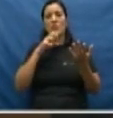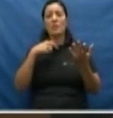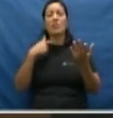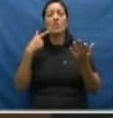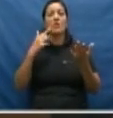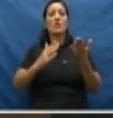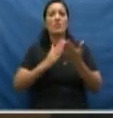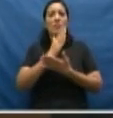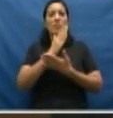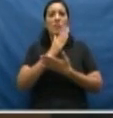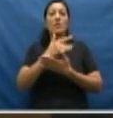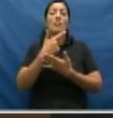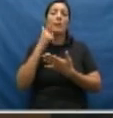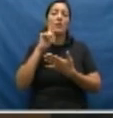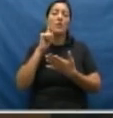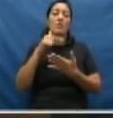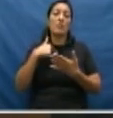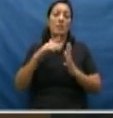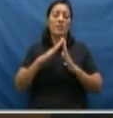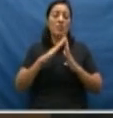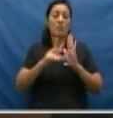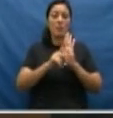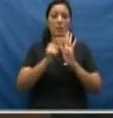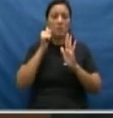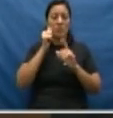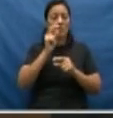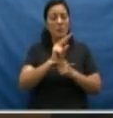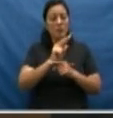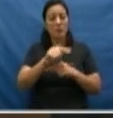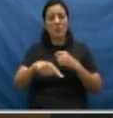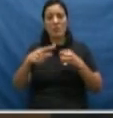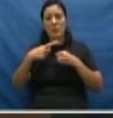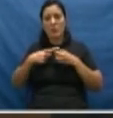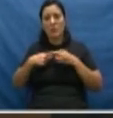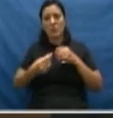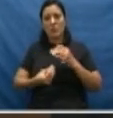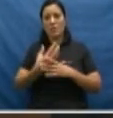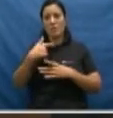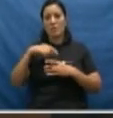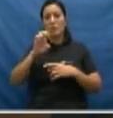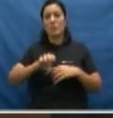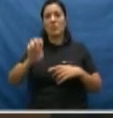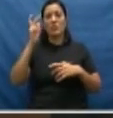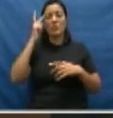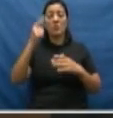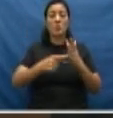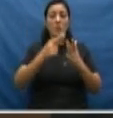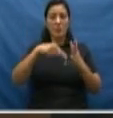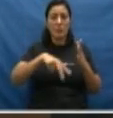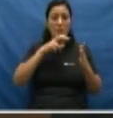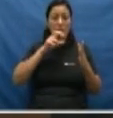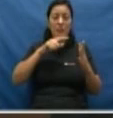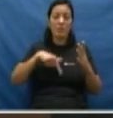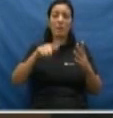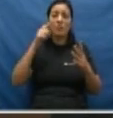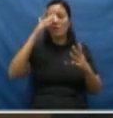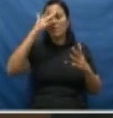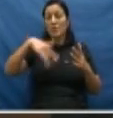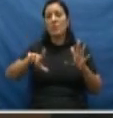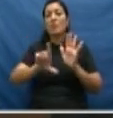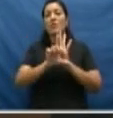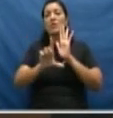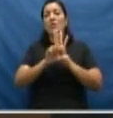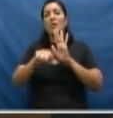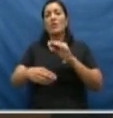Aprovamos essa lei e tivemos a primeira casa-abrigo implantada no interior. do Estado de São Paulo. O parlamento é importante,